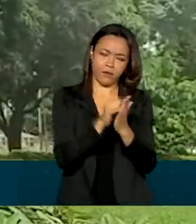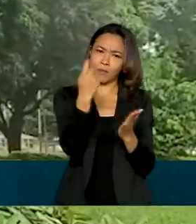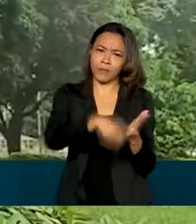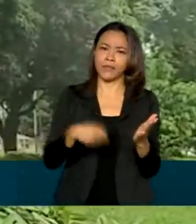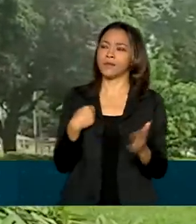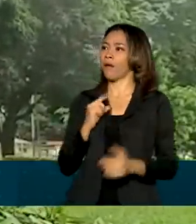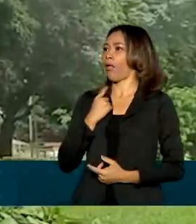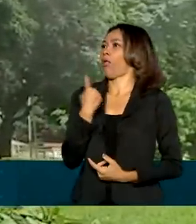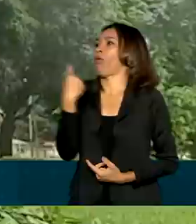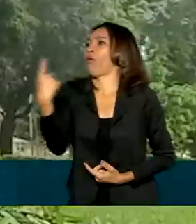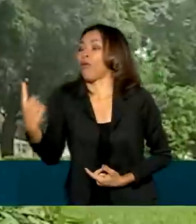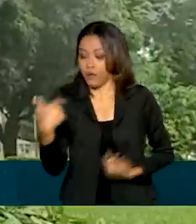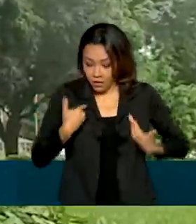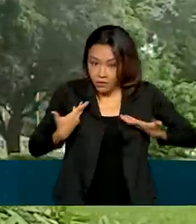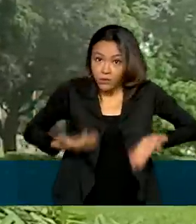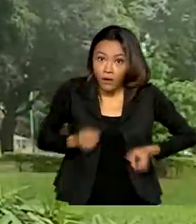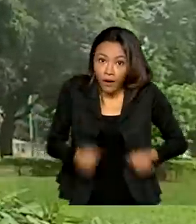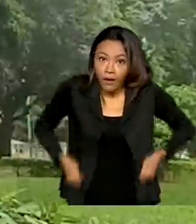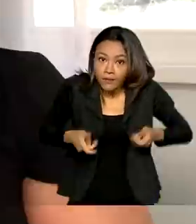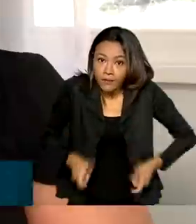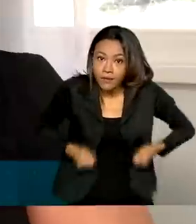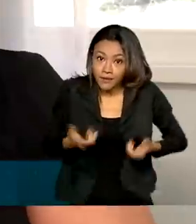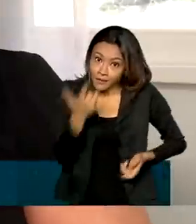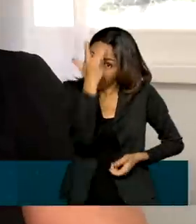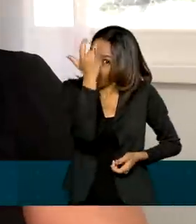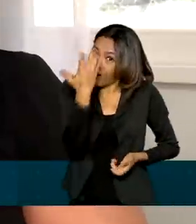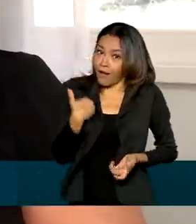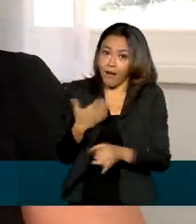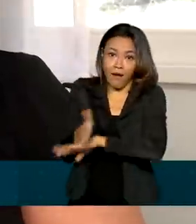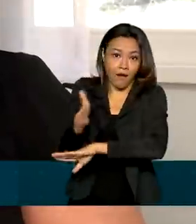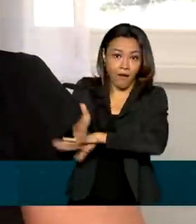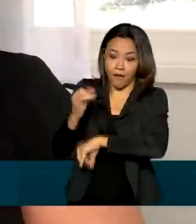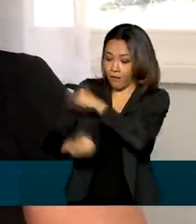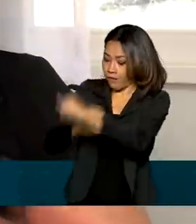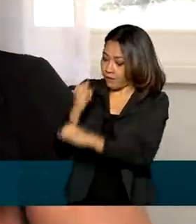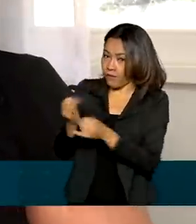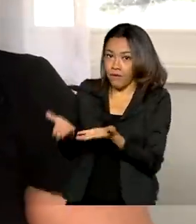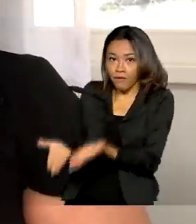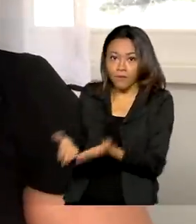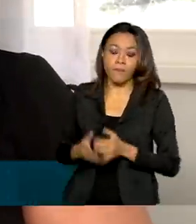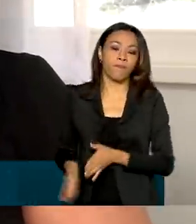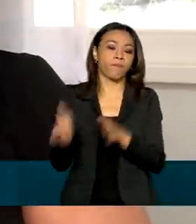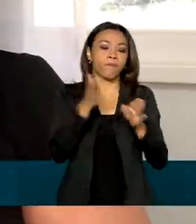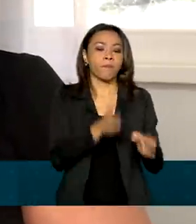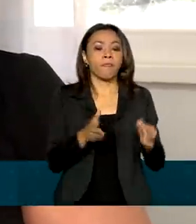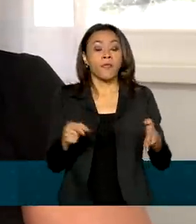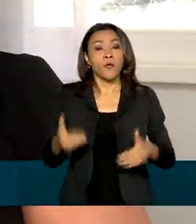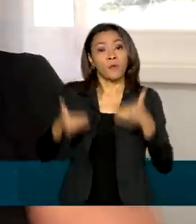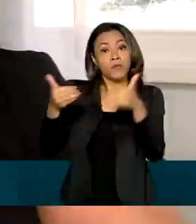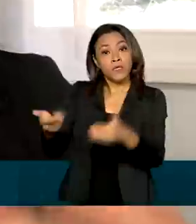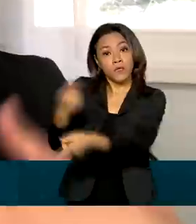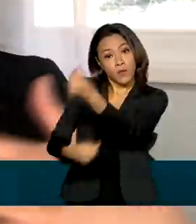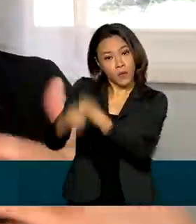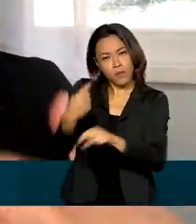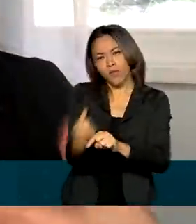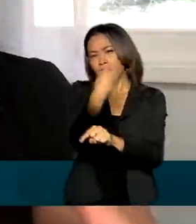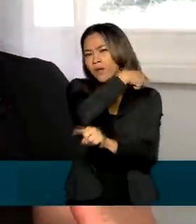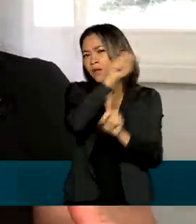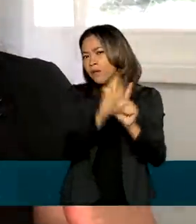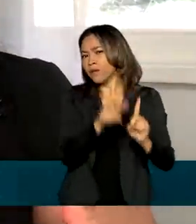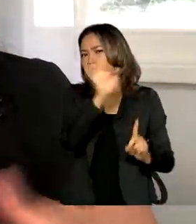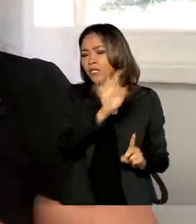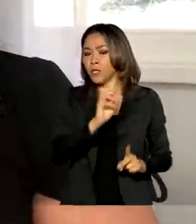Eu, no meu caso, como eu sou cadeirante, então isso nos facilita muito. Segundo o Ministério da Economia, desde janeiro de 2019, 1